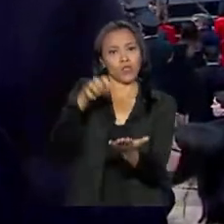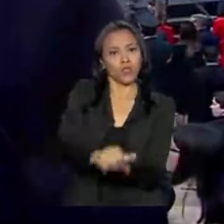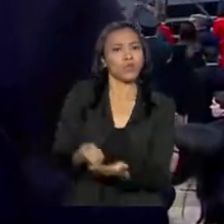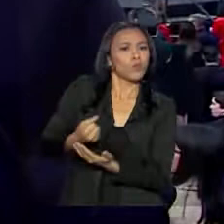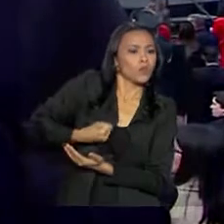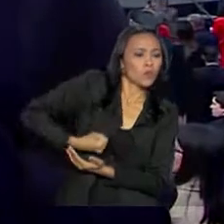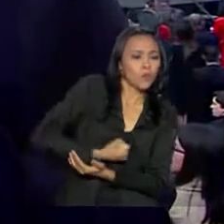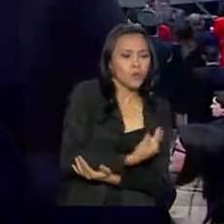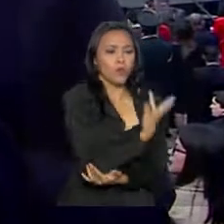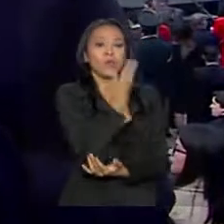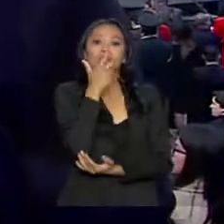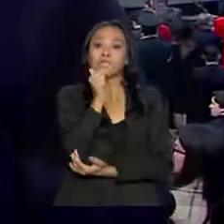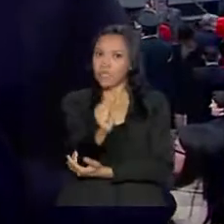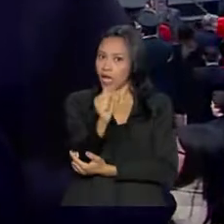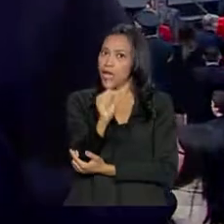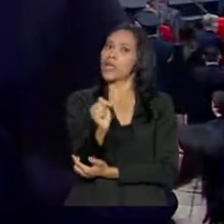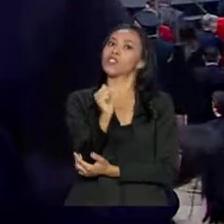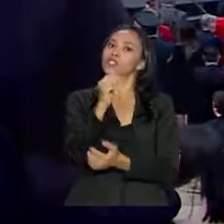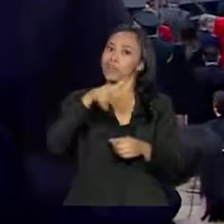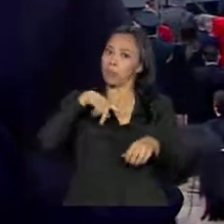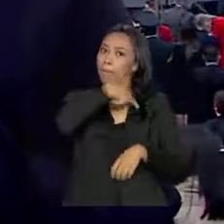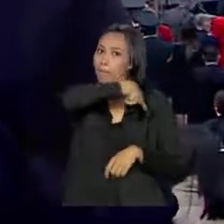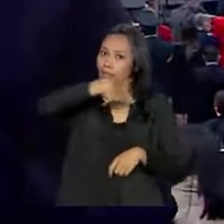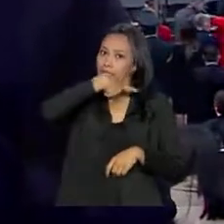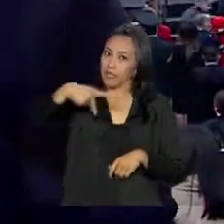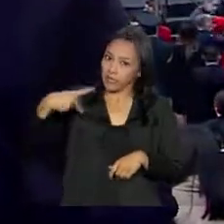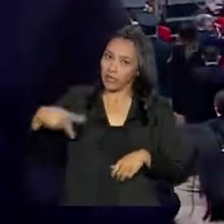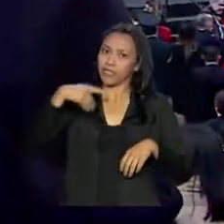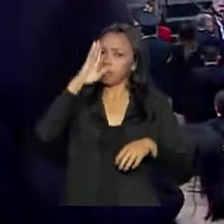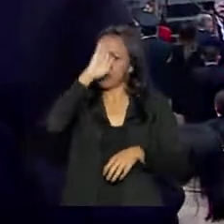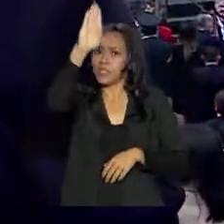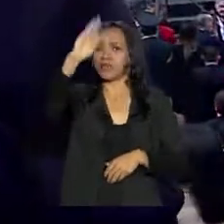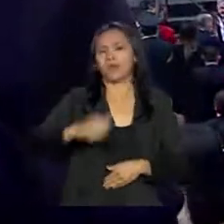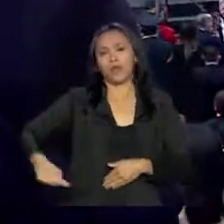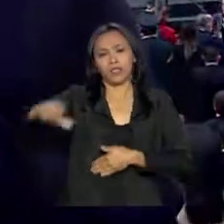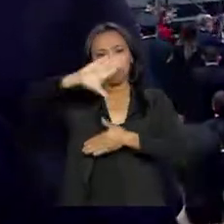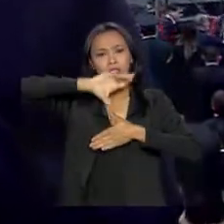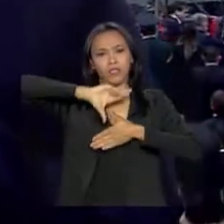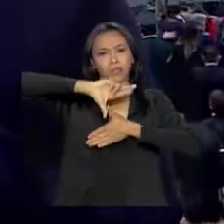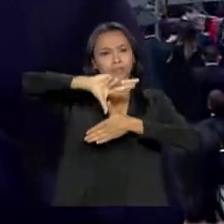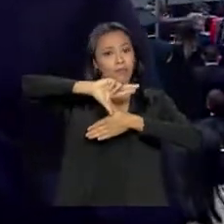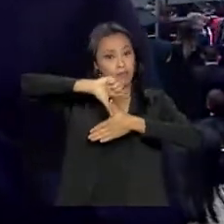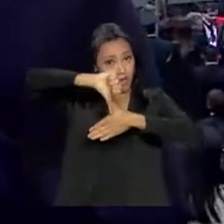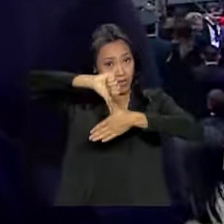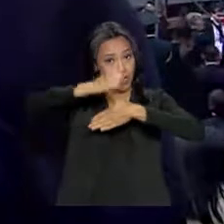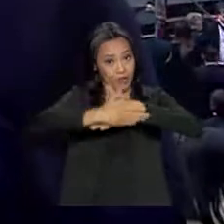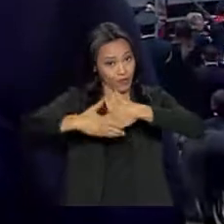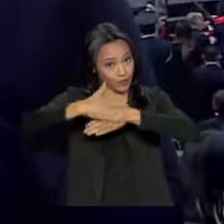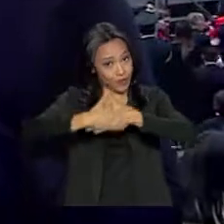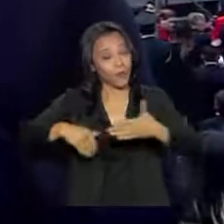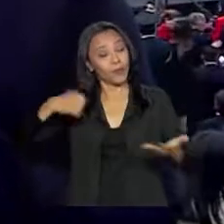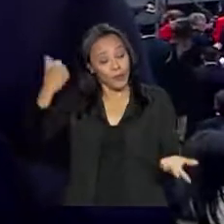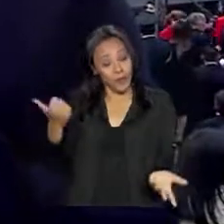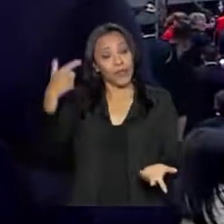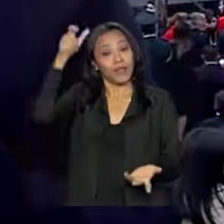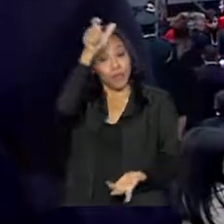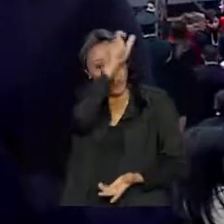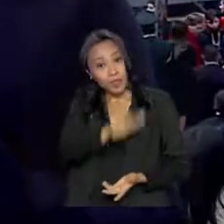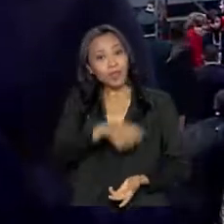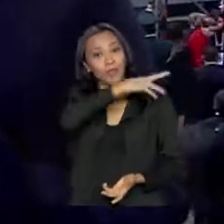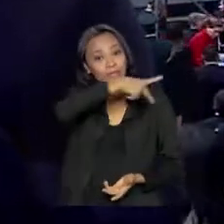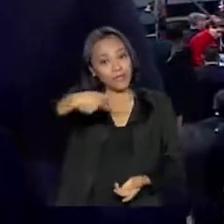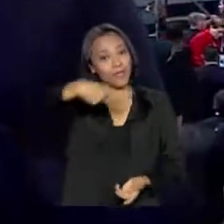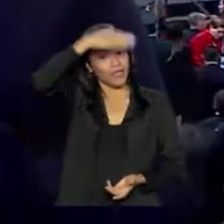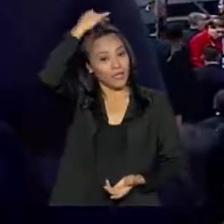seis, sete presidentes signatários do mundo, principalmente da América do Sul, estão aqui. Entre eles, o presidente do Brasil, Michel Temer, e